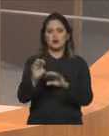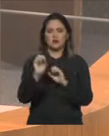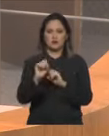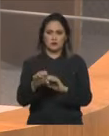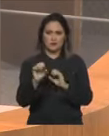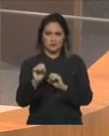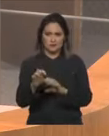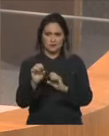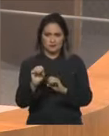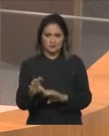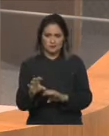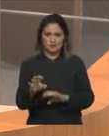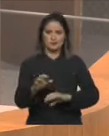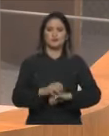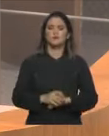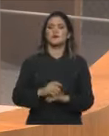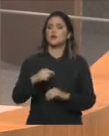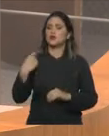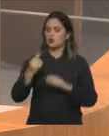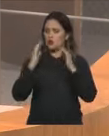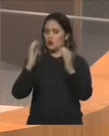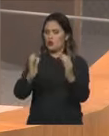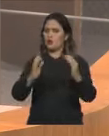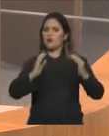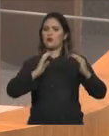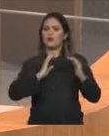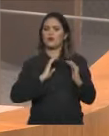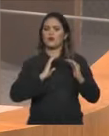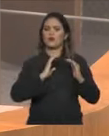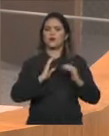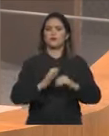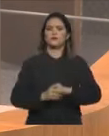com garantir direitos e mais resultados. Bom dia a todos e vamos ao trabalho.